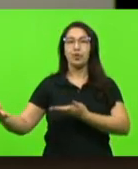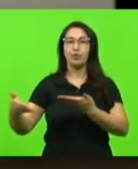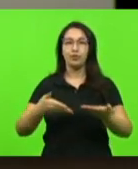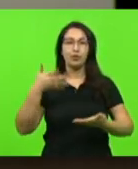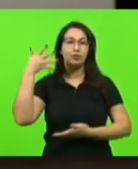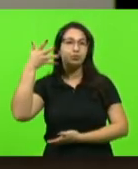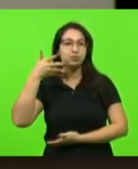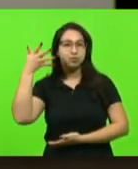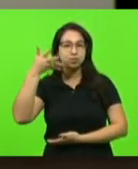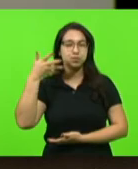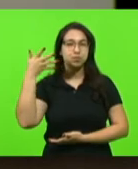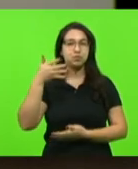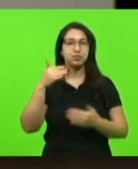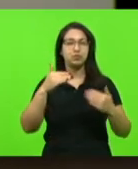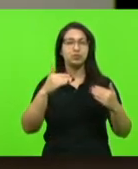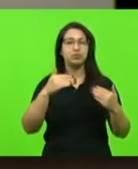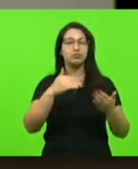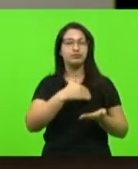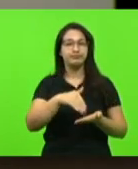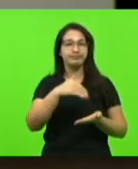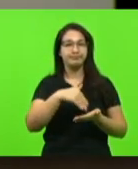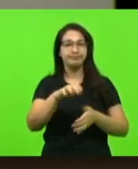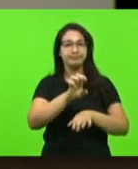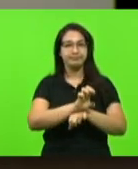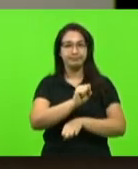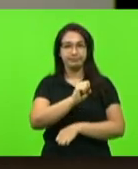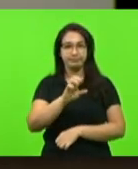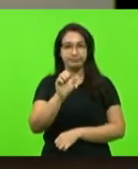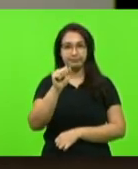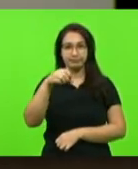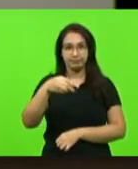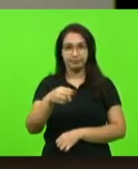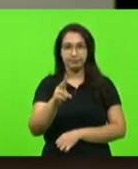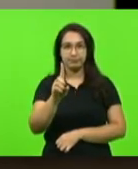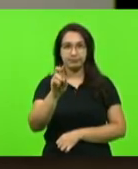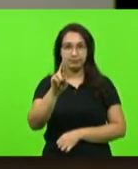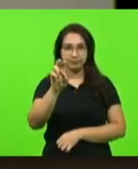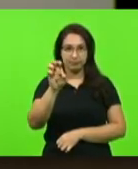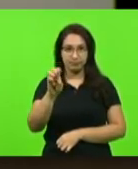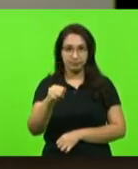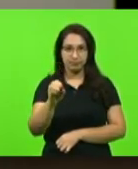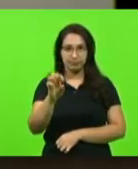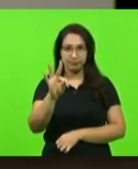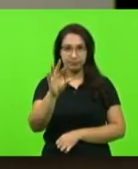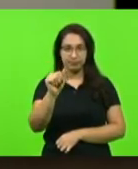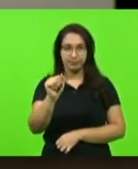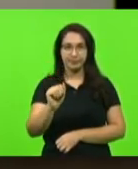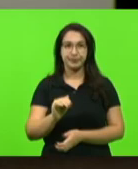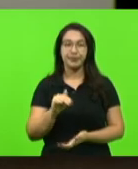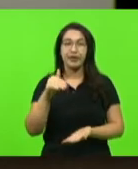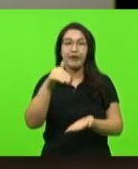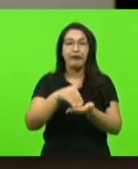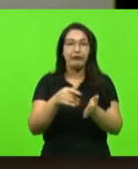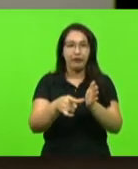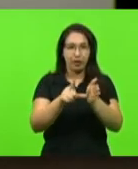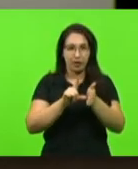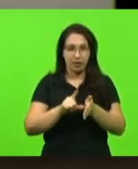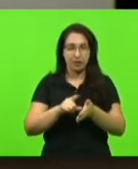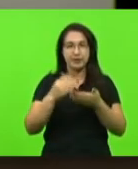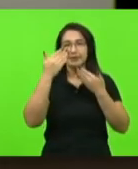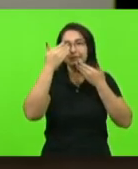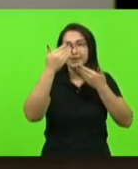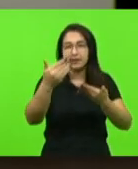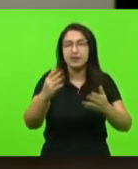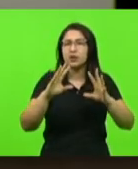excelentíssimo senhor secretário de Estado da Saúde, André Mota Ribeiro. Finalizando, o senhor presidente agradeceu